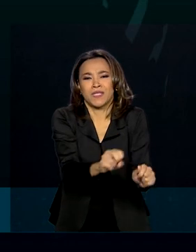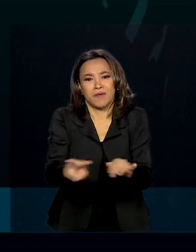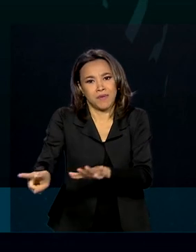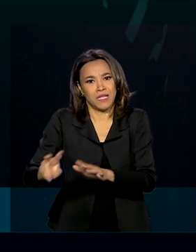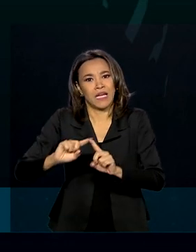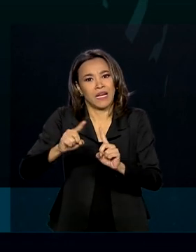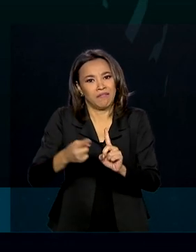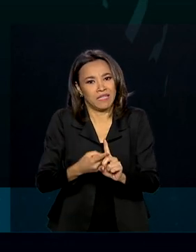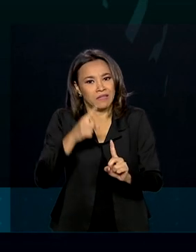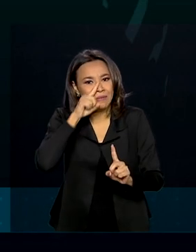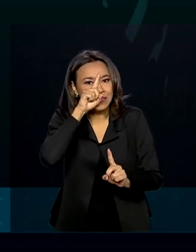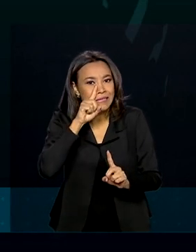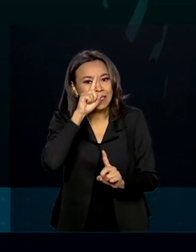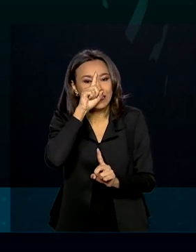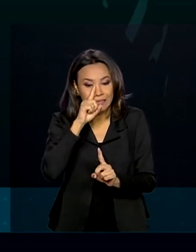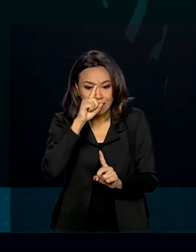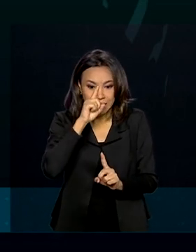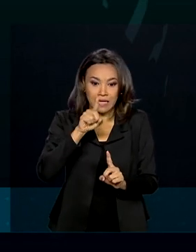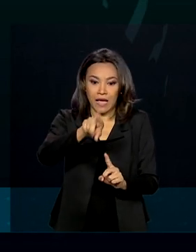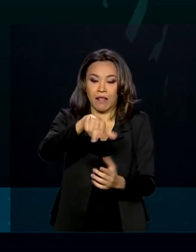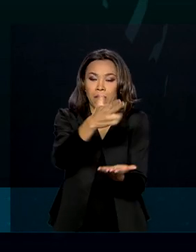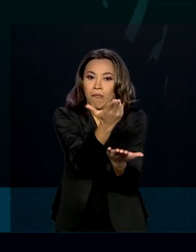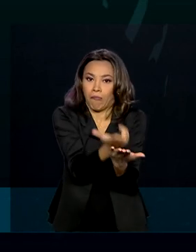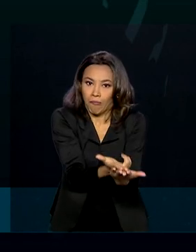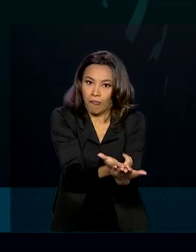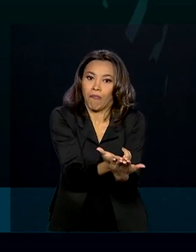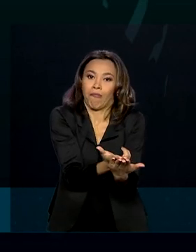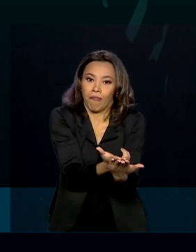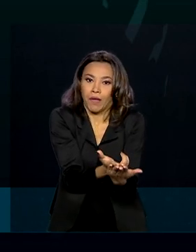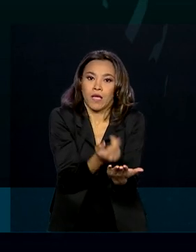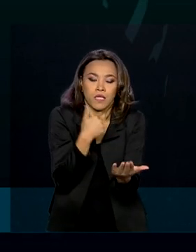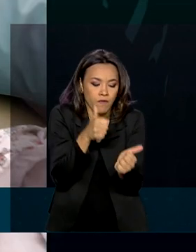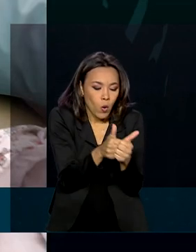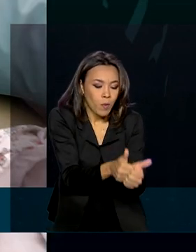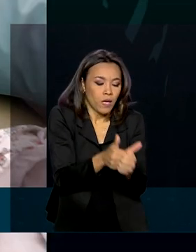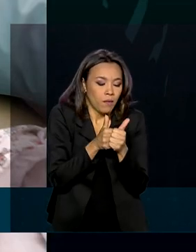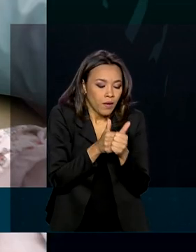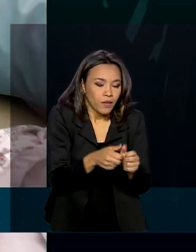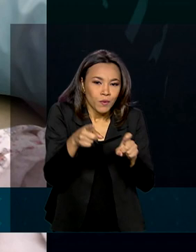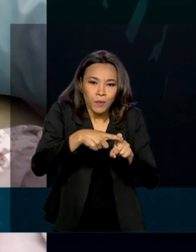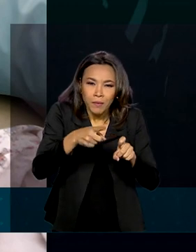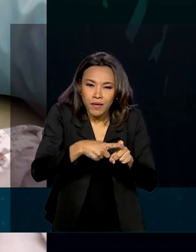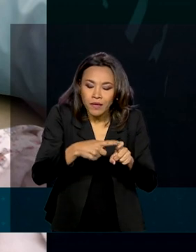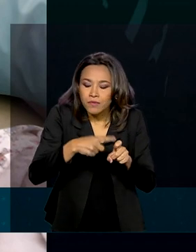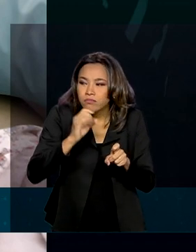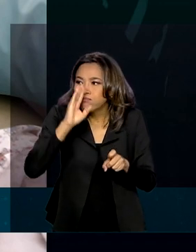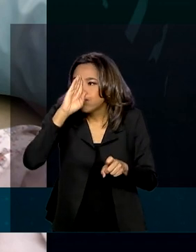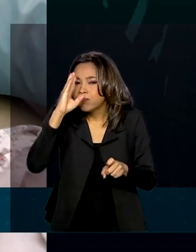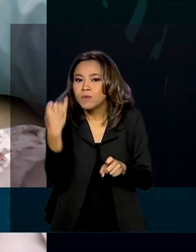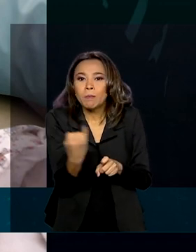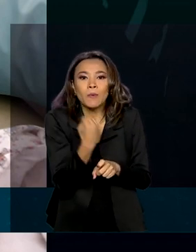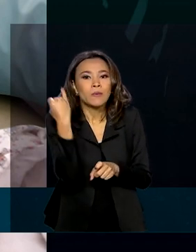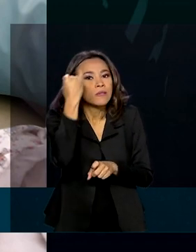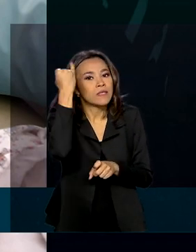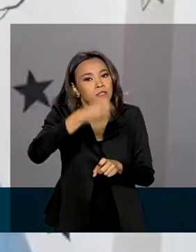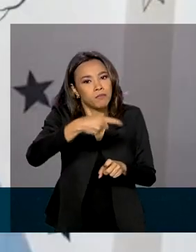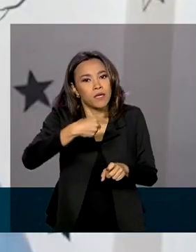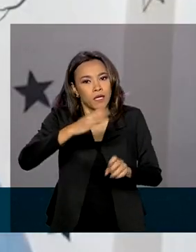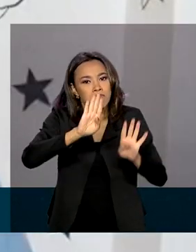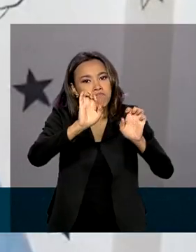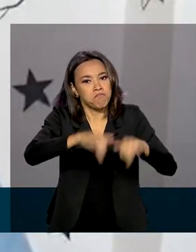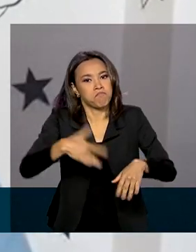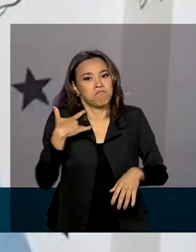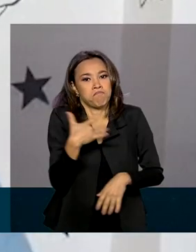risco e que depois de dias no hospital, o acompanhamento com o pediatra foi fundamental para o desenvolvimento do garoto.